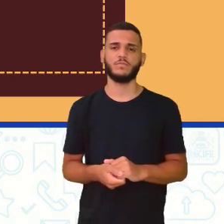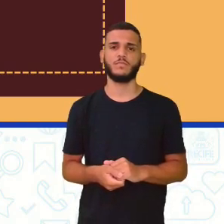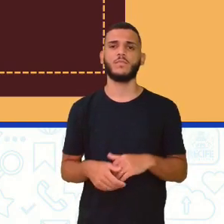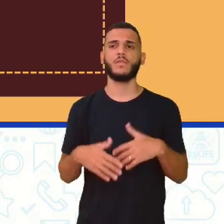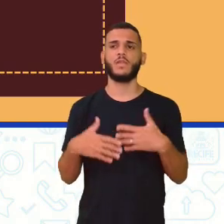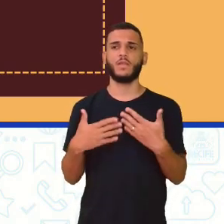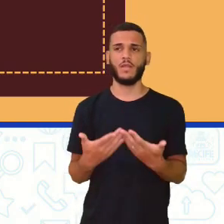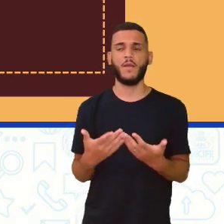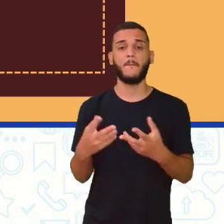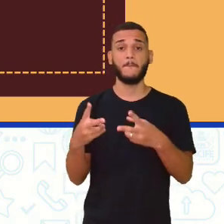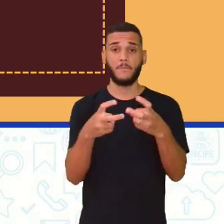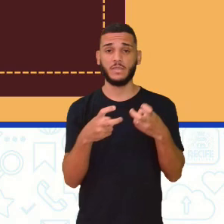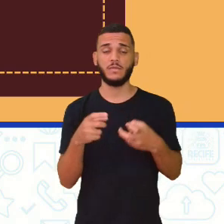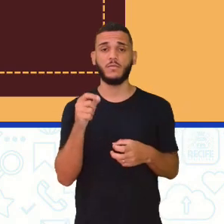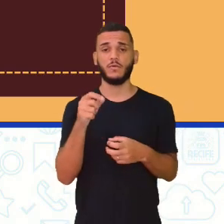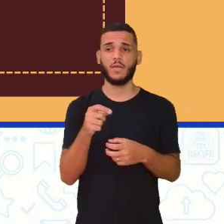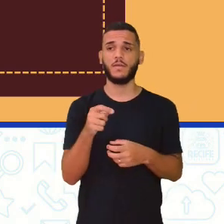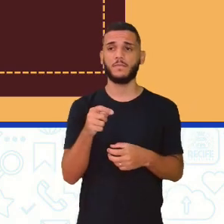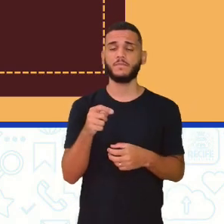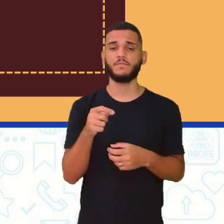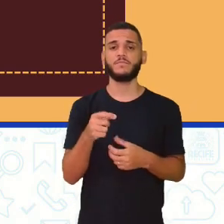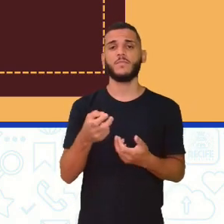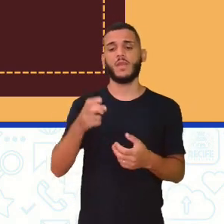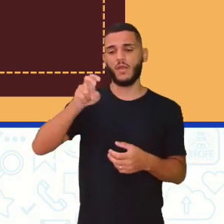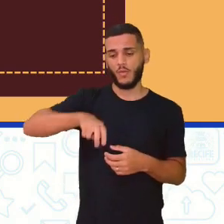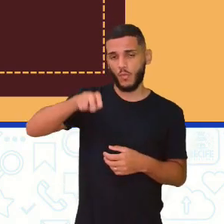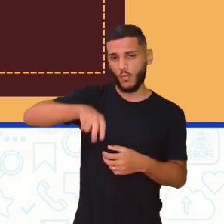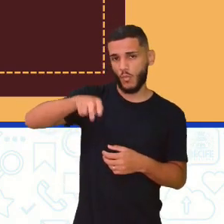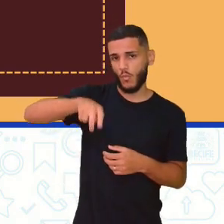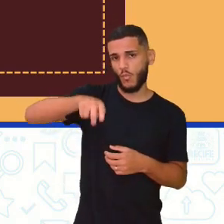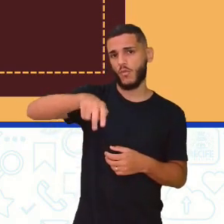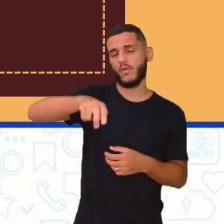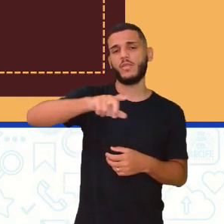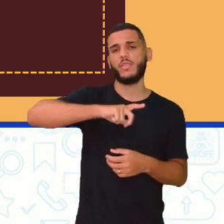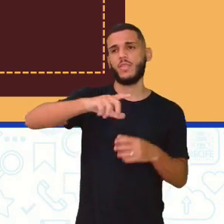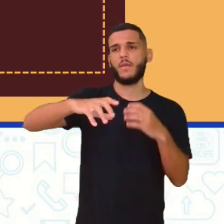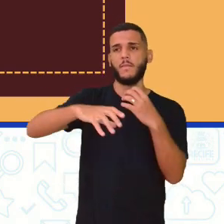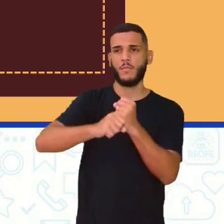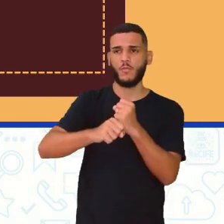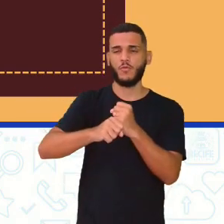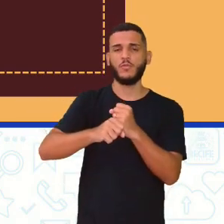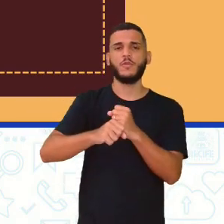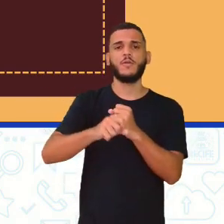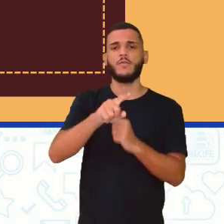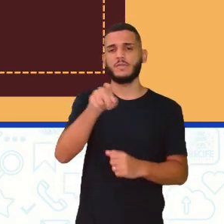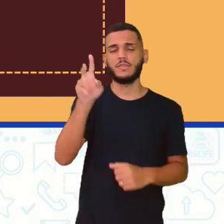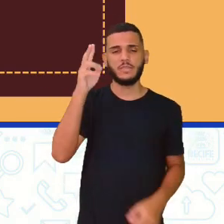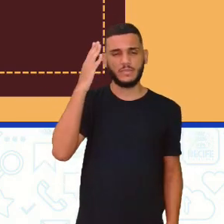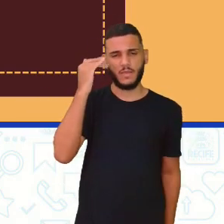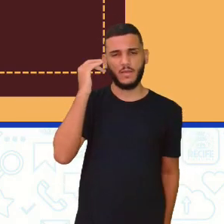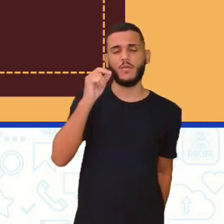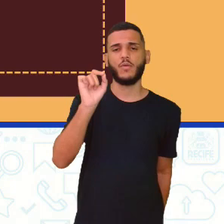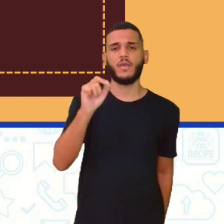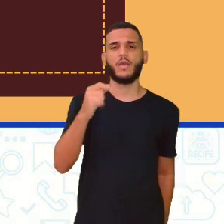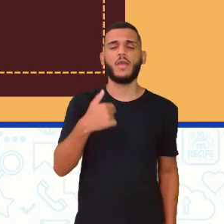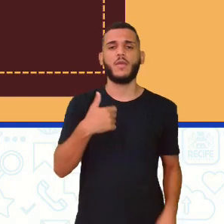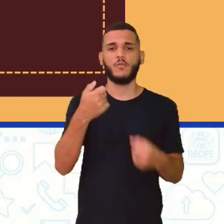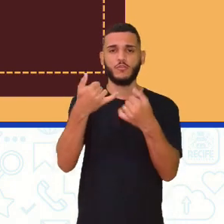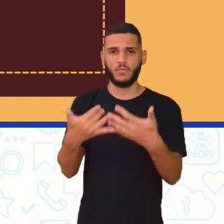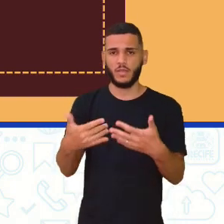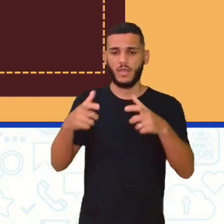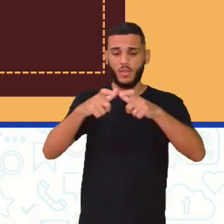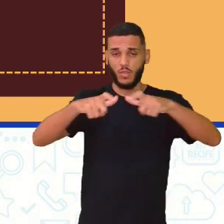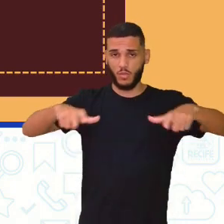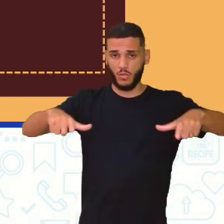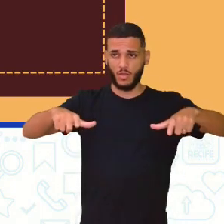E aí, as rooms, né? As corridas, quando ele marca um ponto, lembra que eu falei que na quadra, né? No campo, no caso,